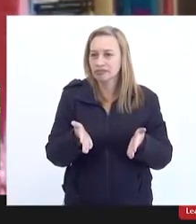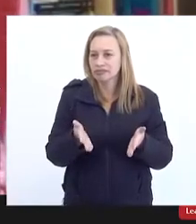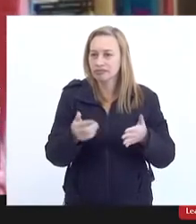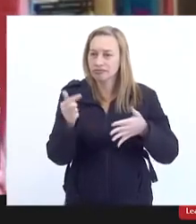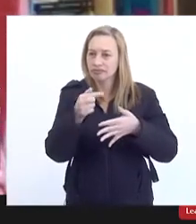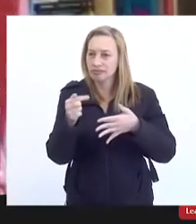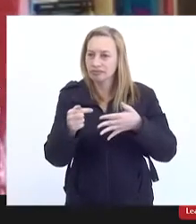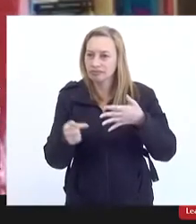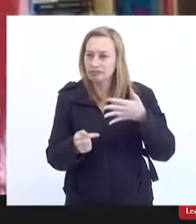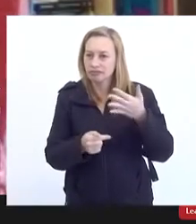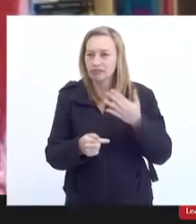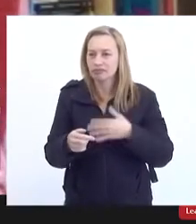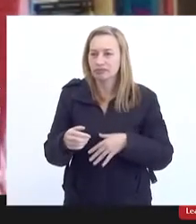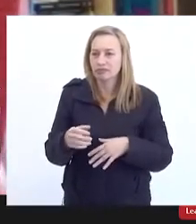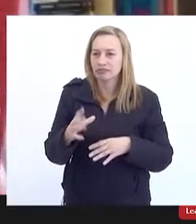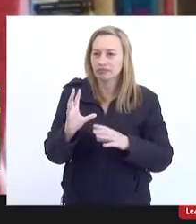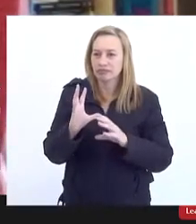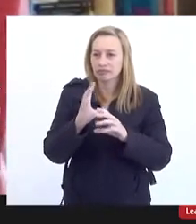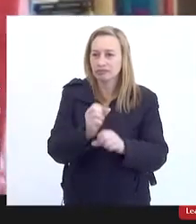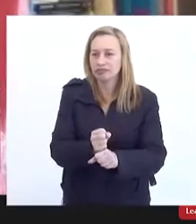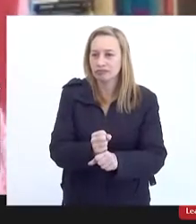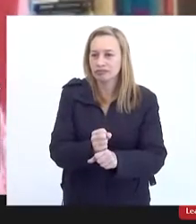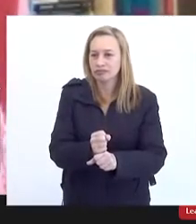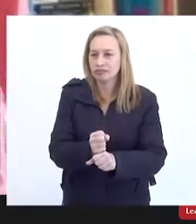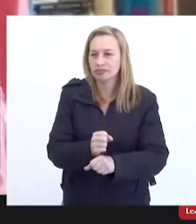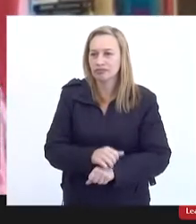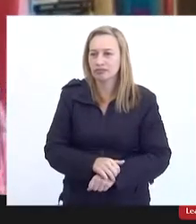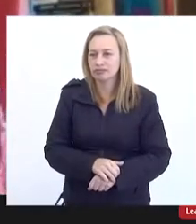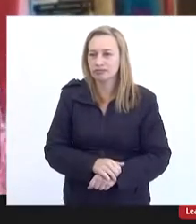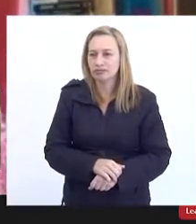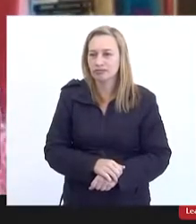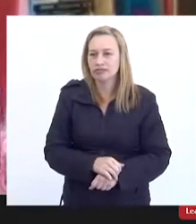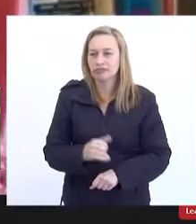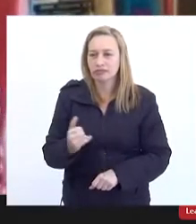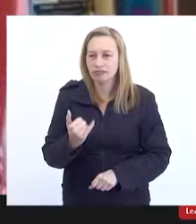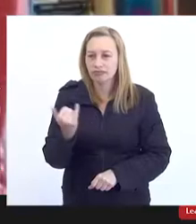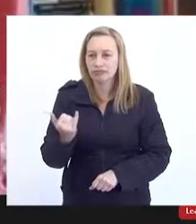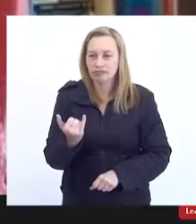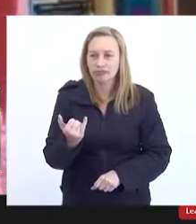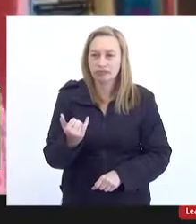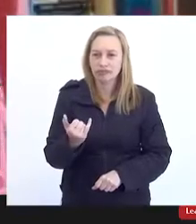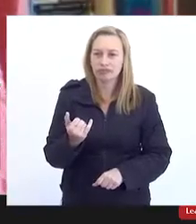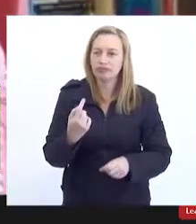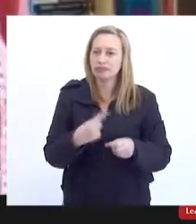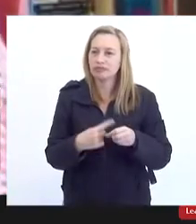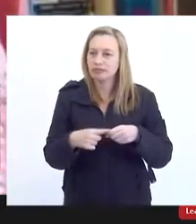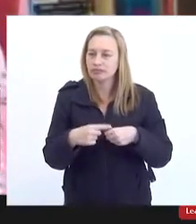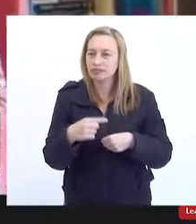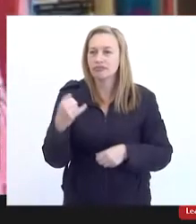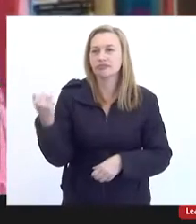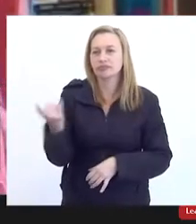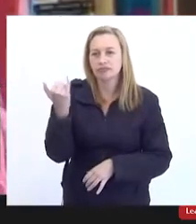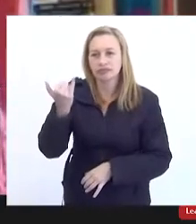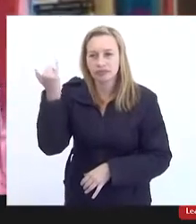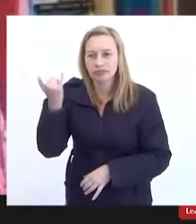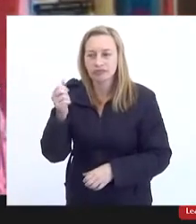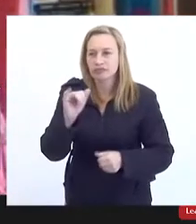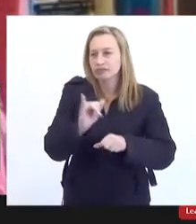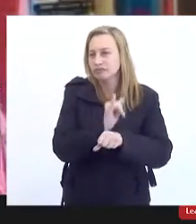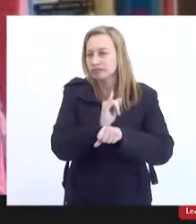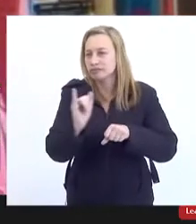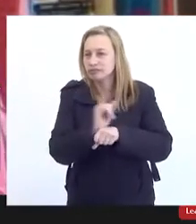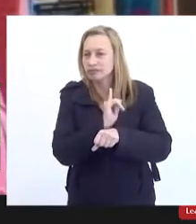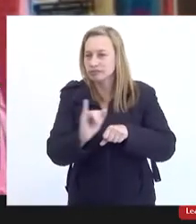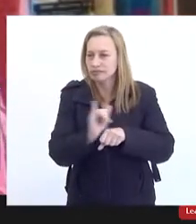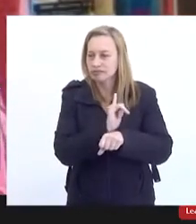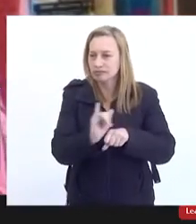pontos bem... questões muito pontuais, né? importância da titularidade dos municípios, a necessidade da articulação entre os